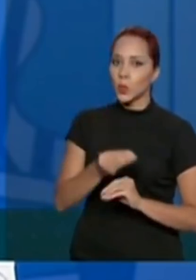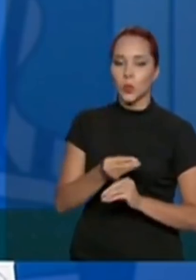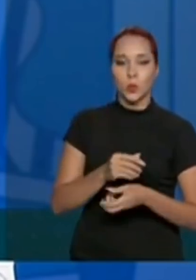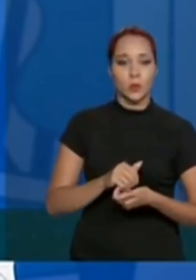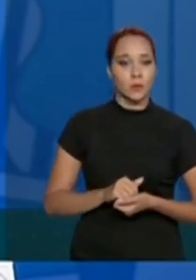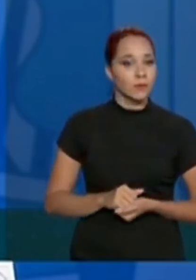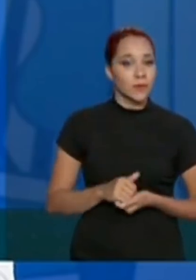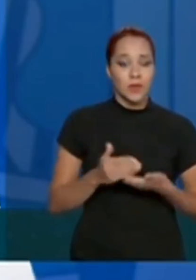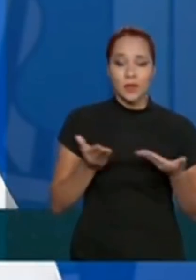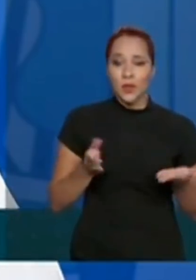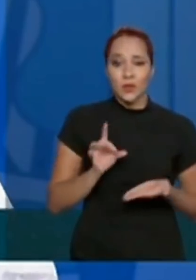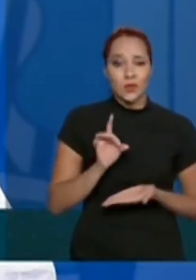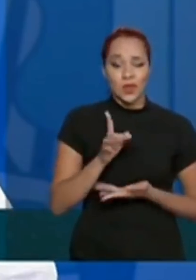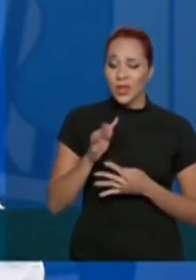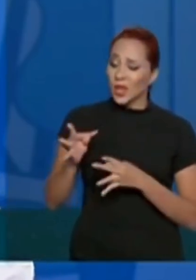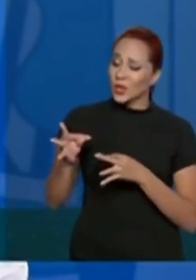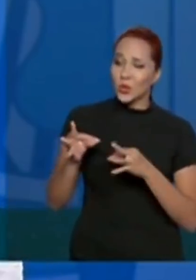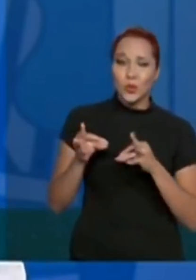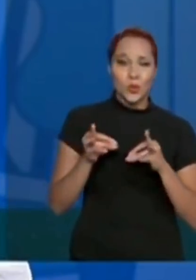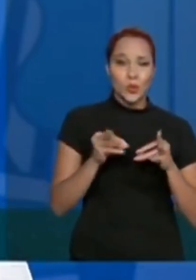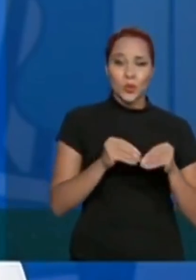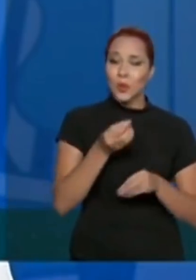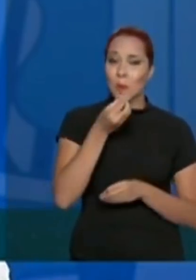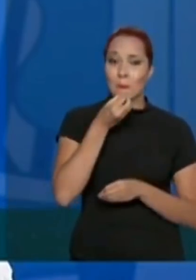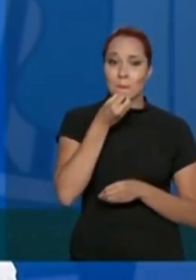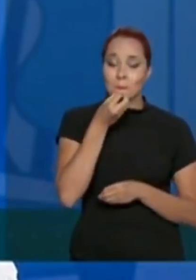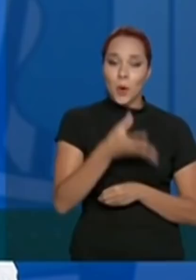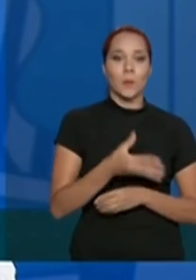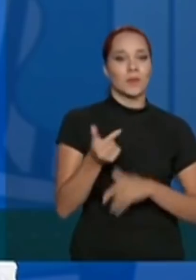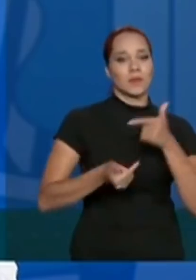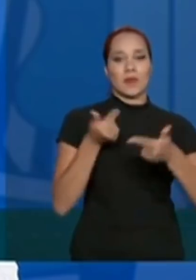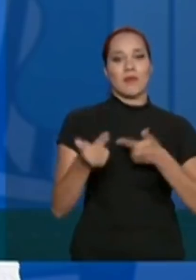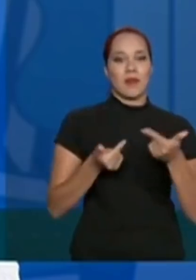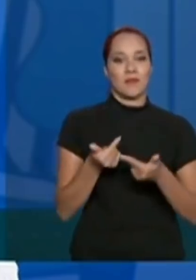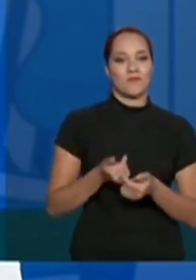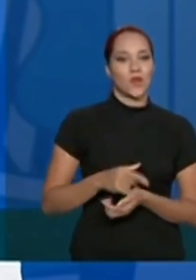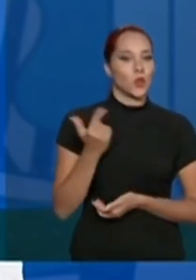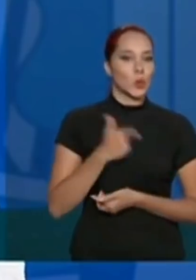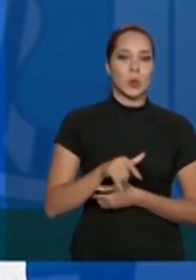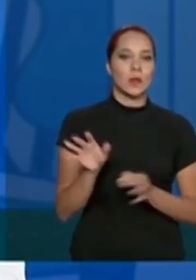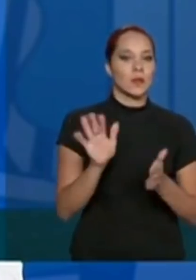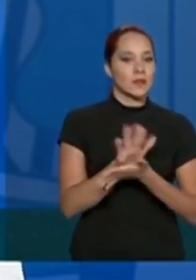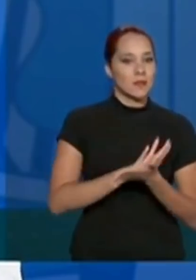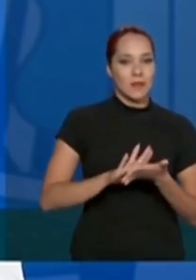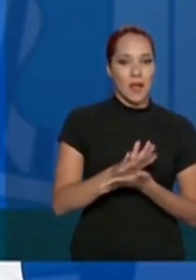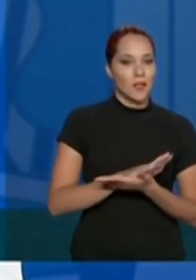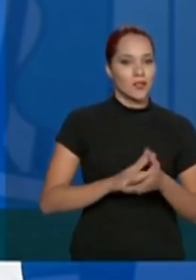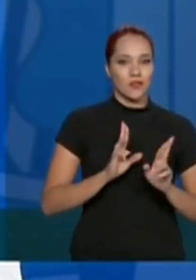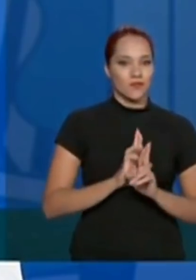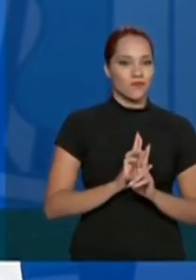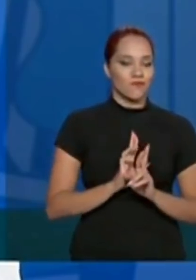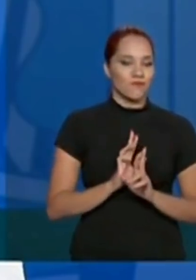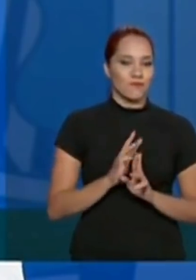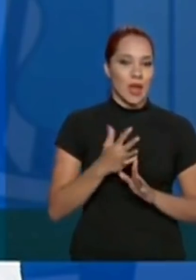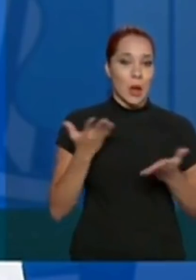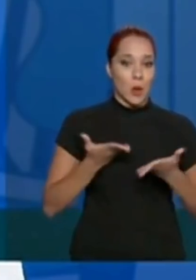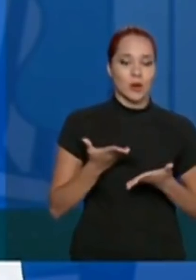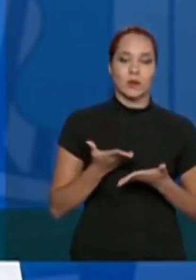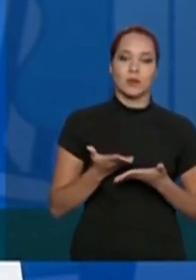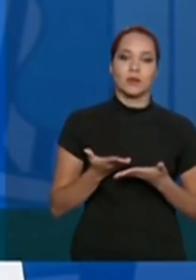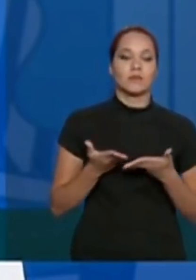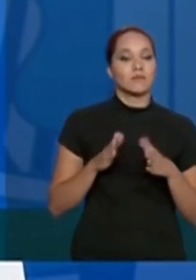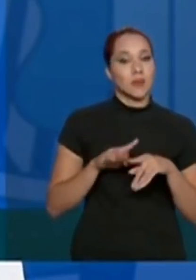só tenho, assim, está tudo muito bom para trabalhar, não tem nada que seja, que não seja, agora,